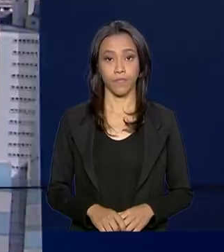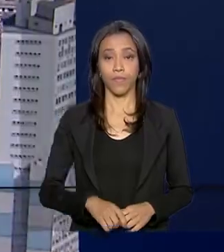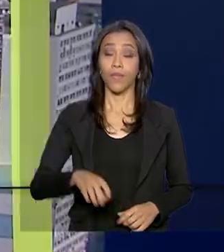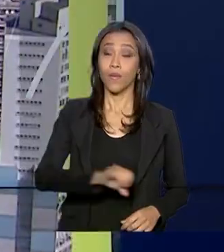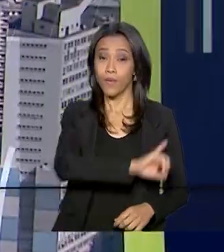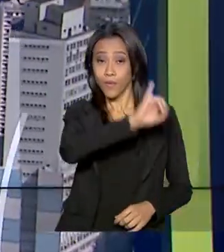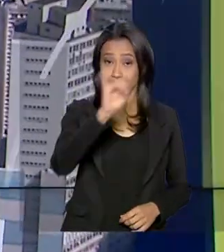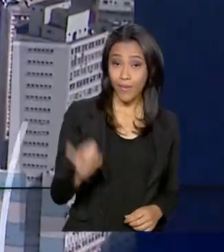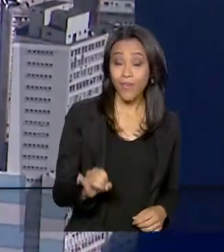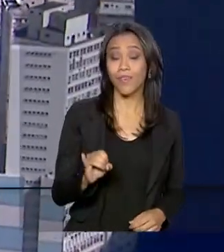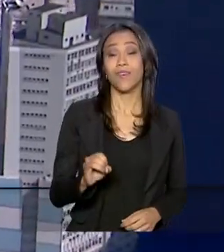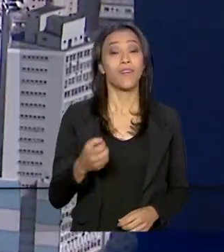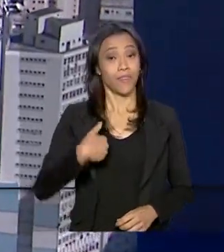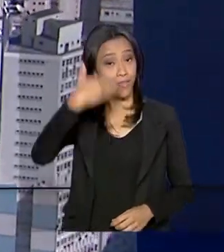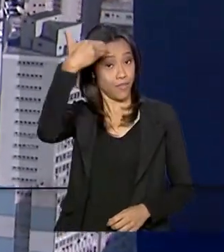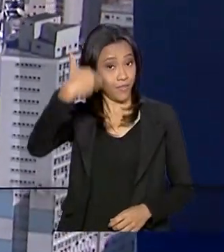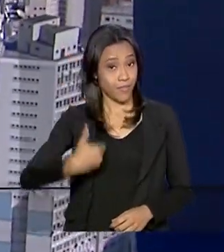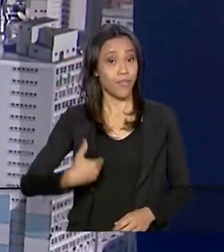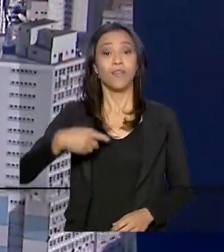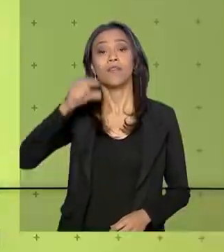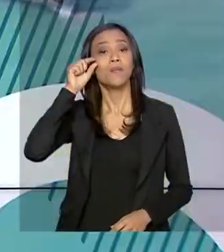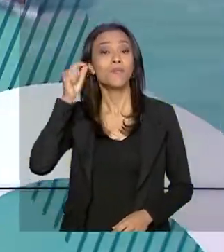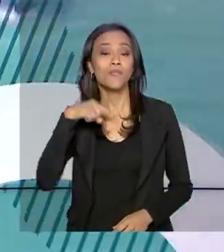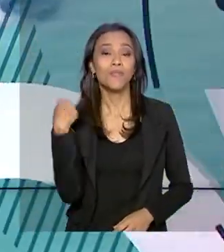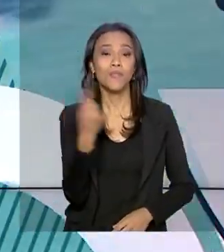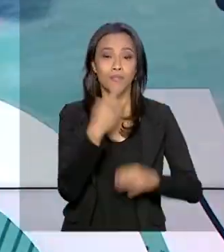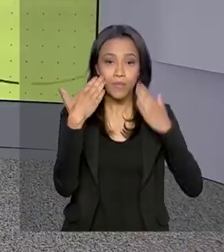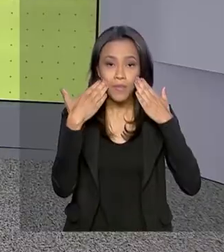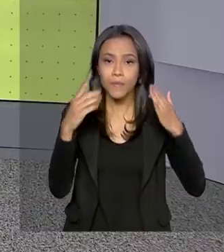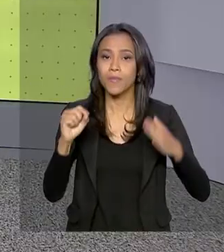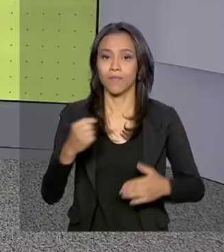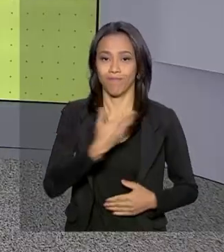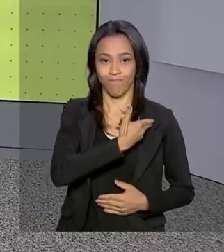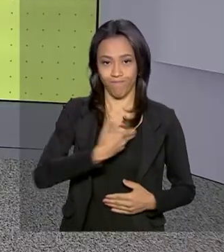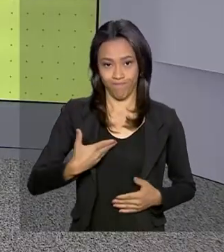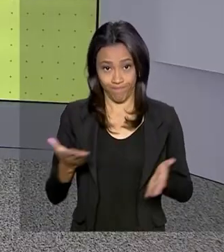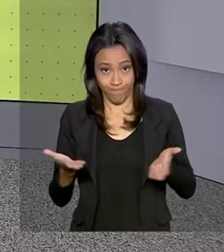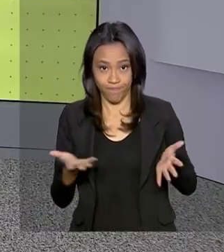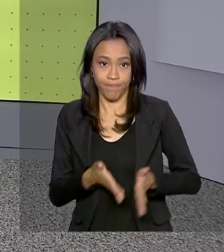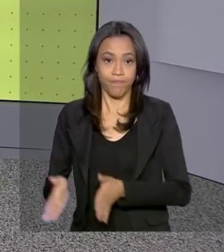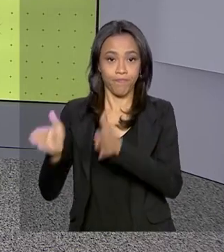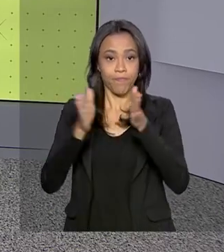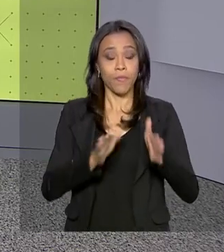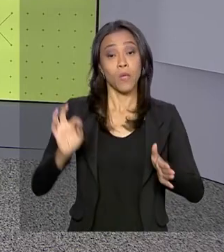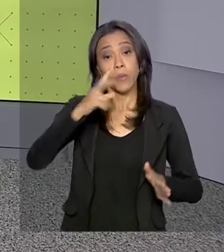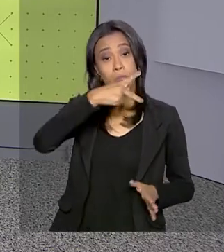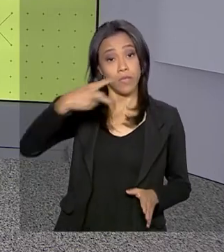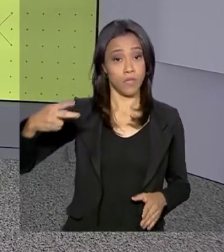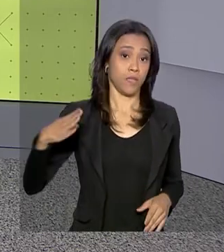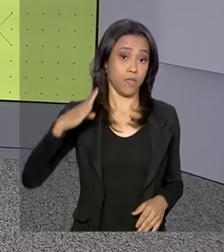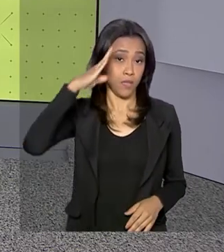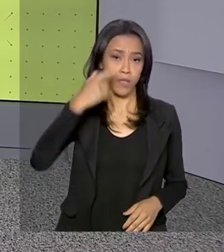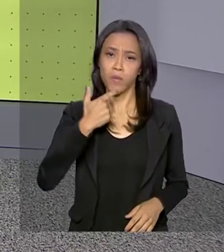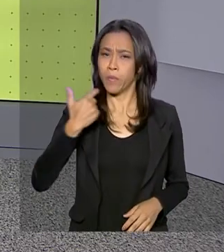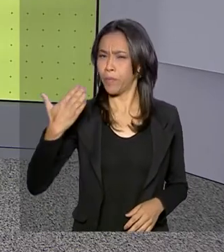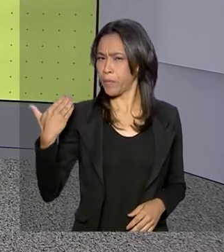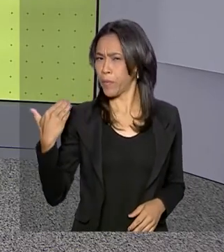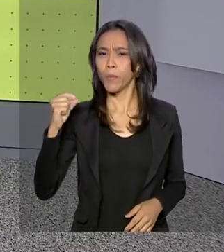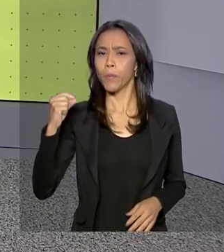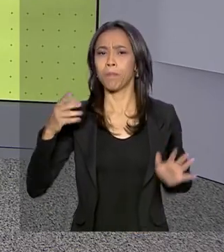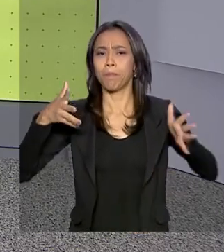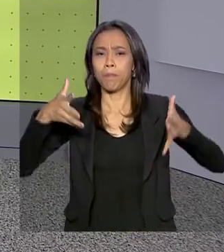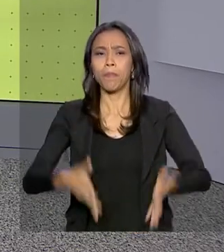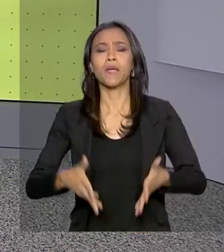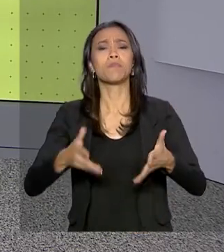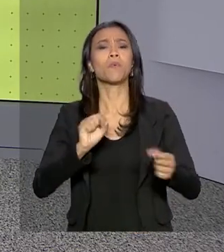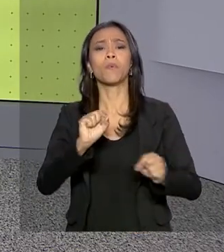Olá, eu sou o Roberto Camargo e estamos no ar com o Governo Agora. O presidente Jair Bolsonaro participou agora há pouco da cerimônia